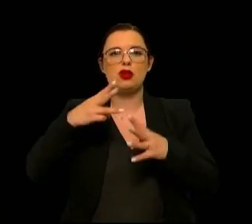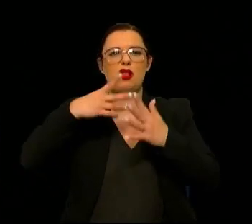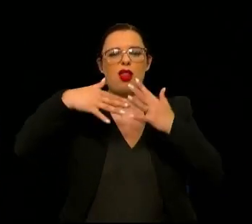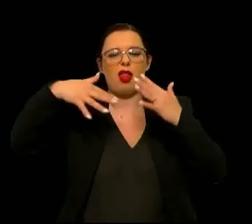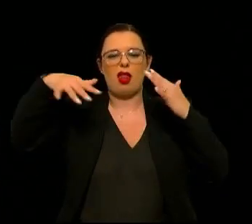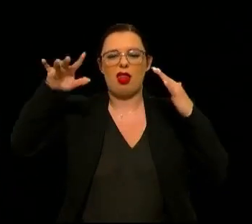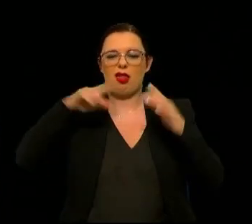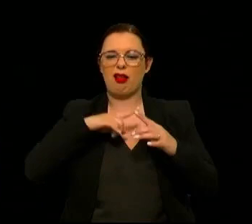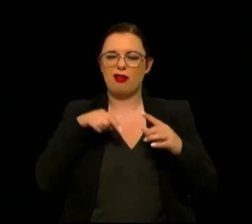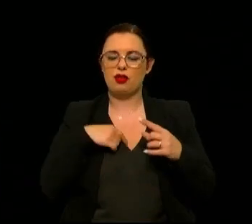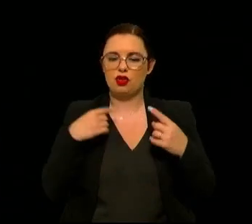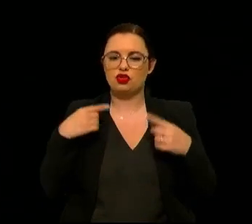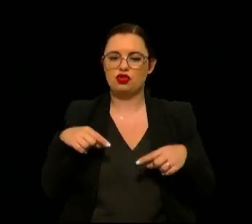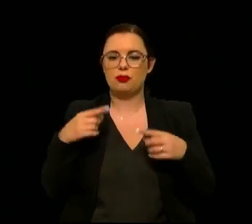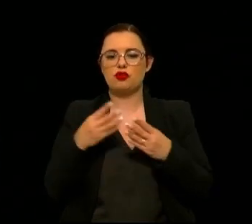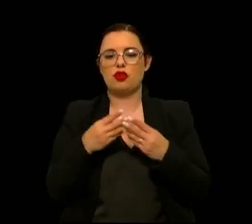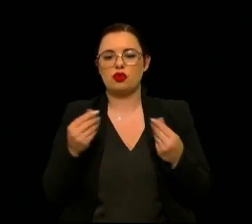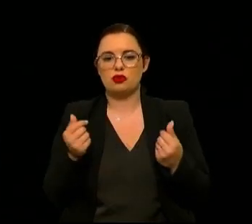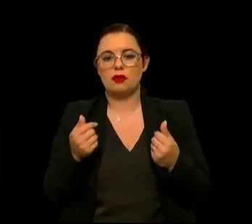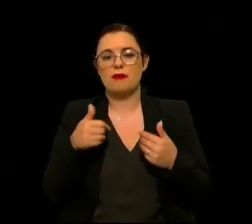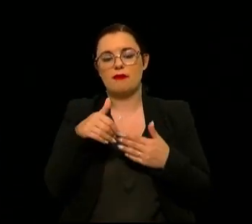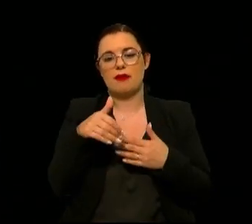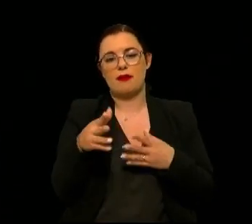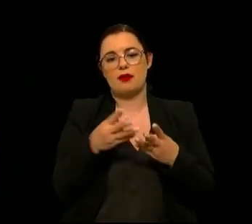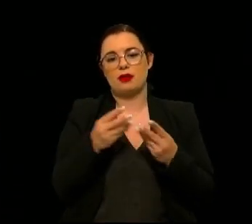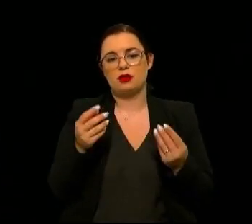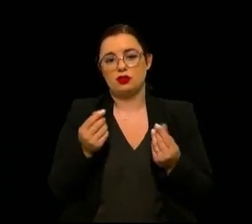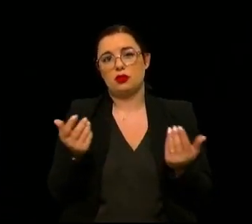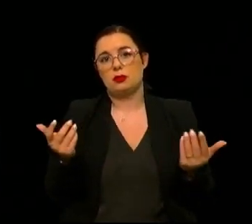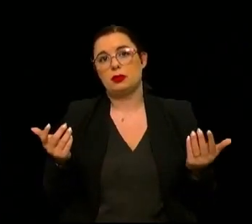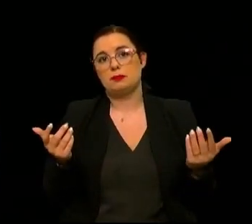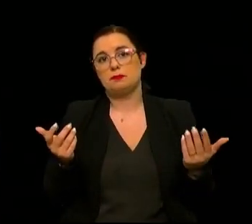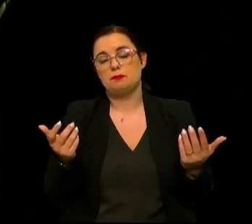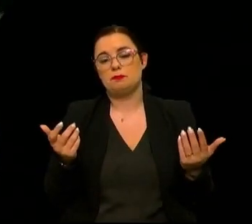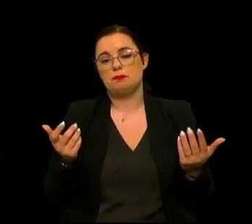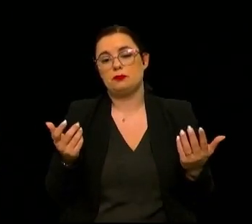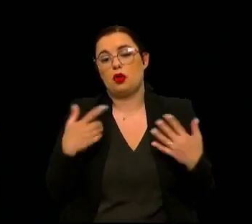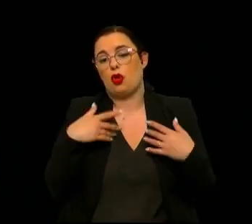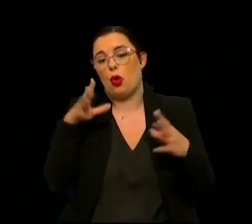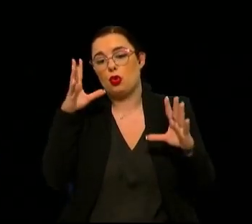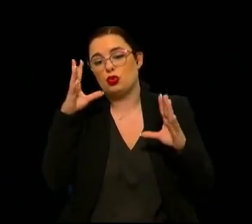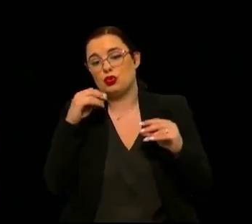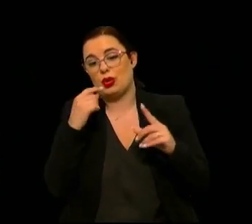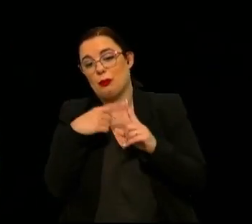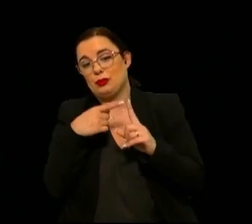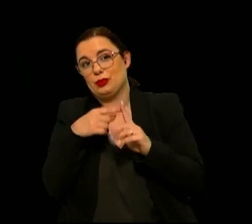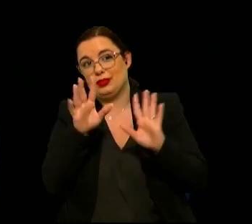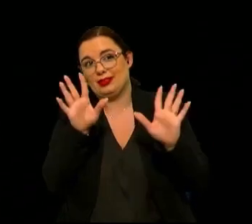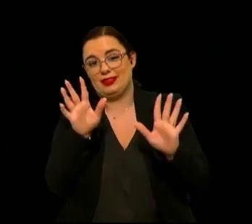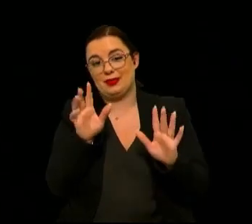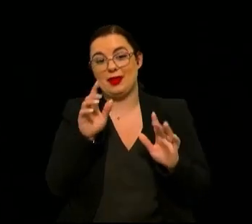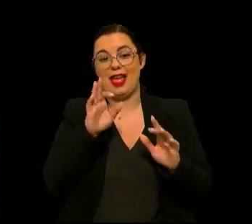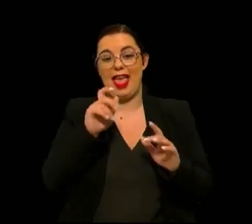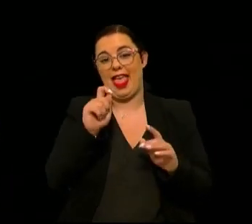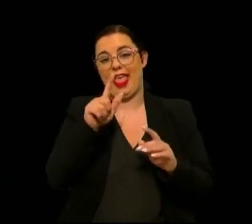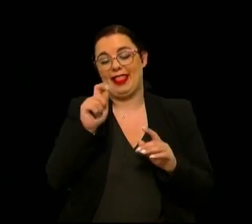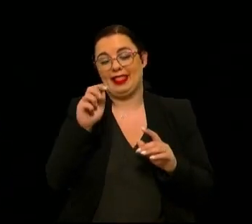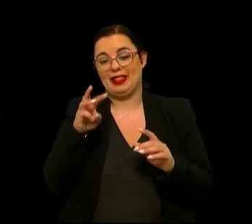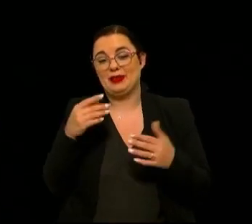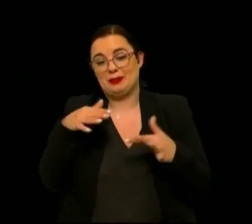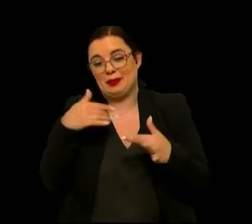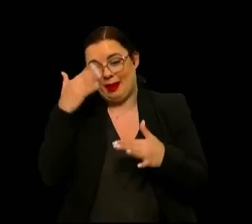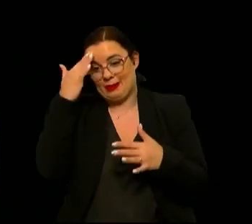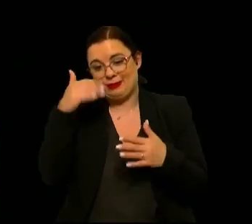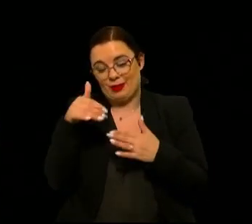que temos aqui que resolver e que será resolvida a breve texto não sou tão otimista como o Elon Musk mas será